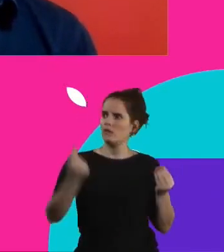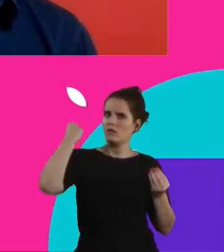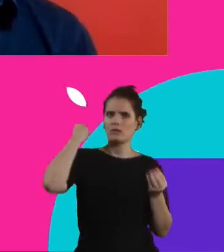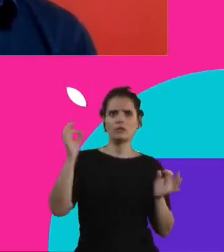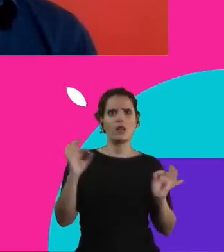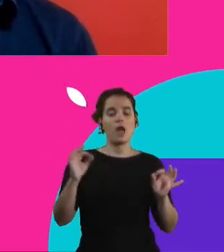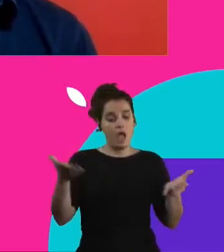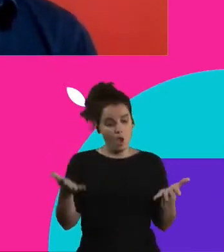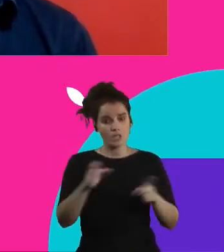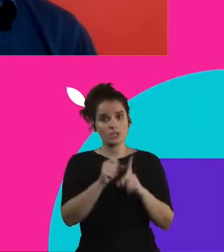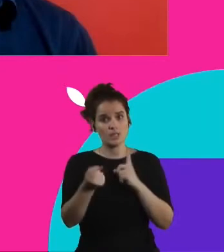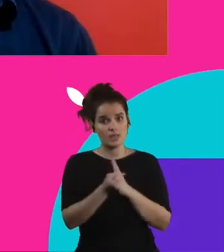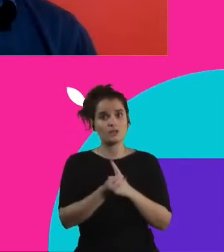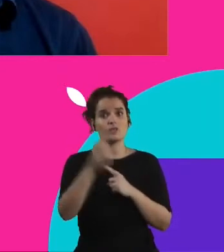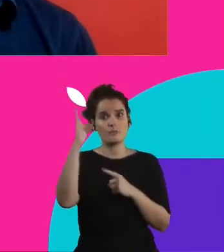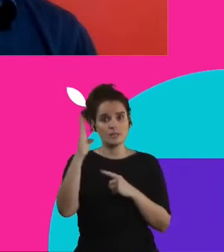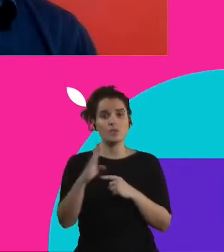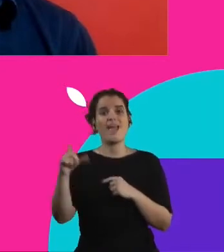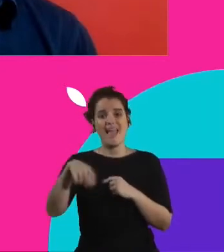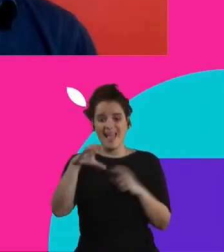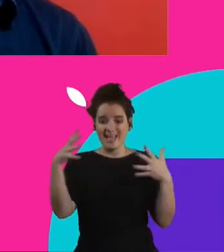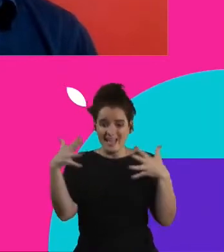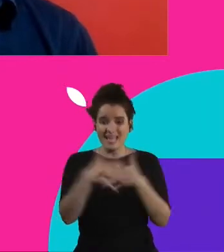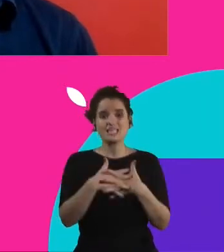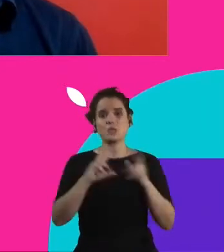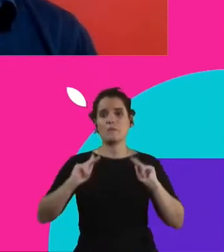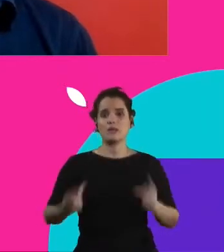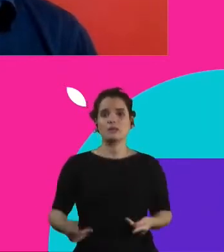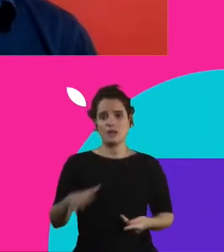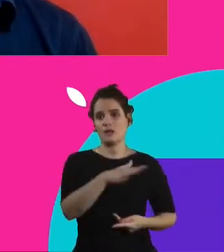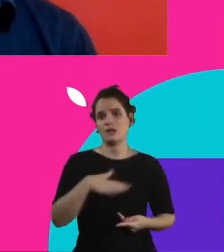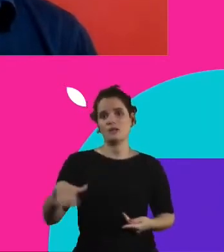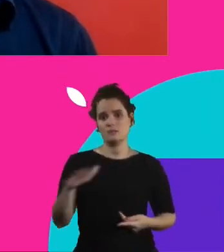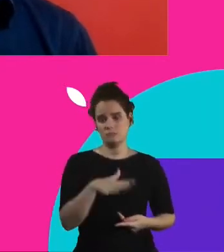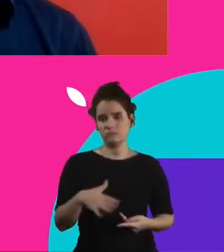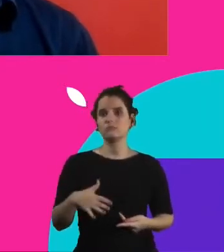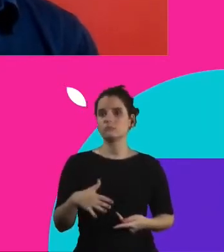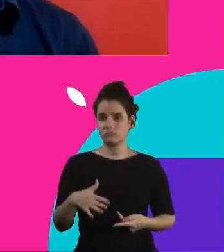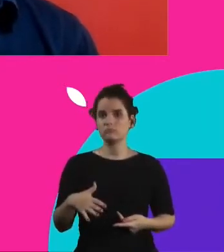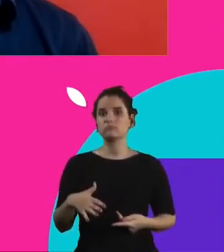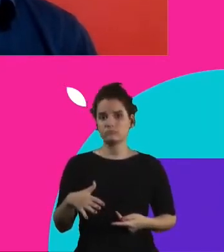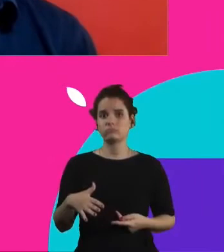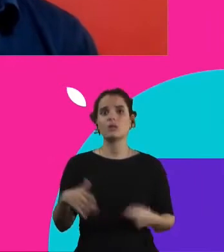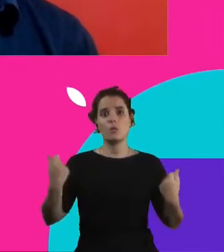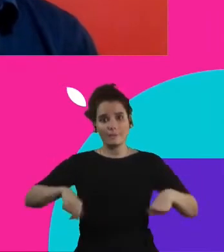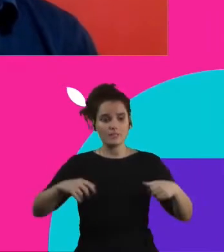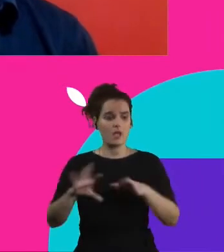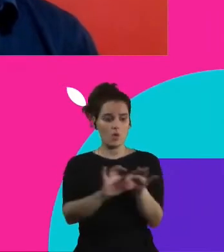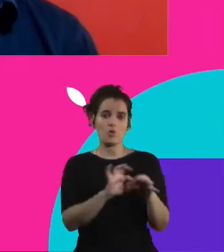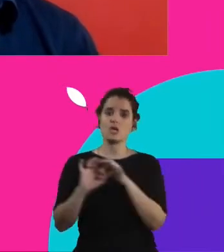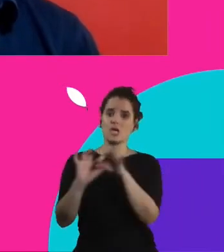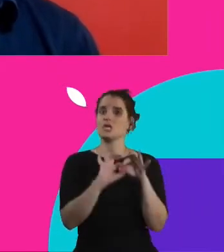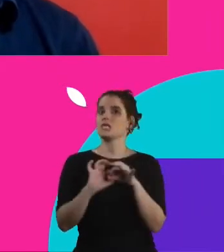está num momento de uma grande crise humanitária. Então, é muito importante que a gente... Vamos aí nos unir como sociedade